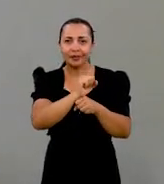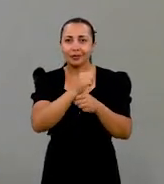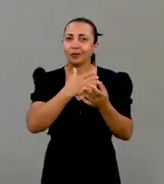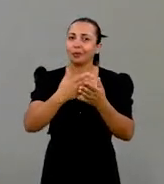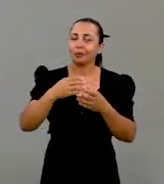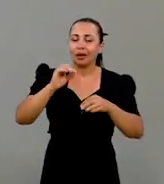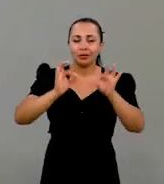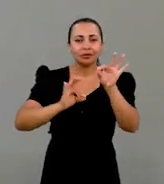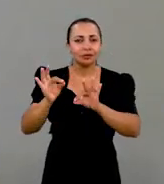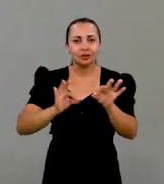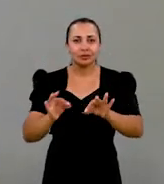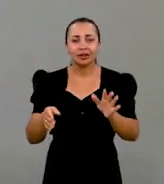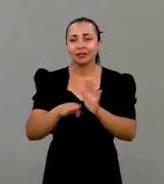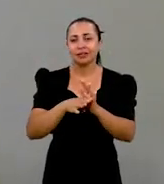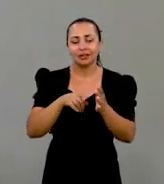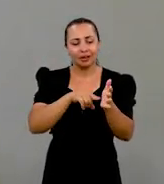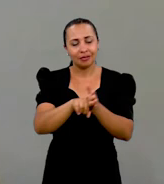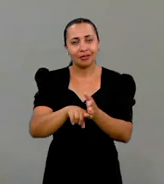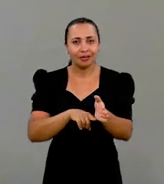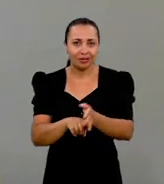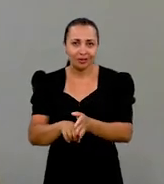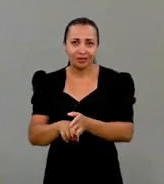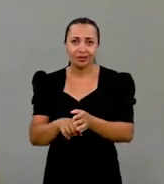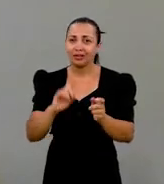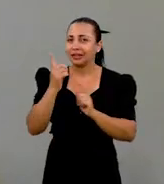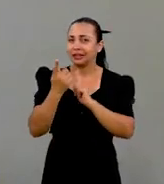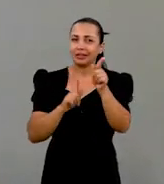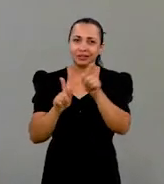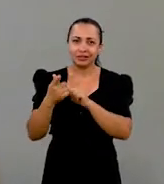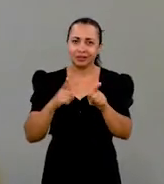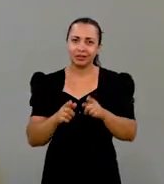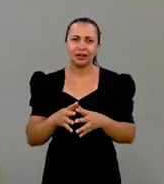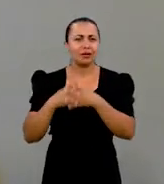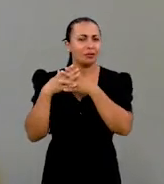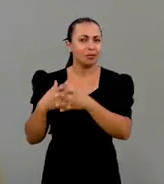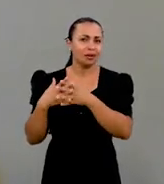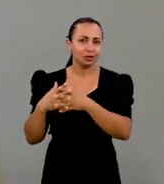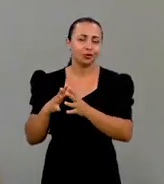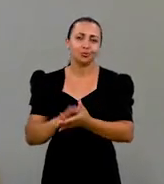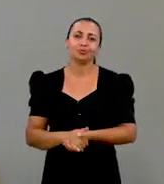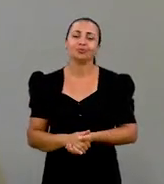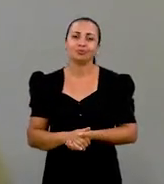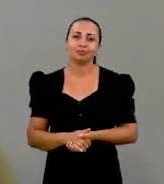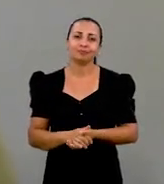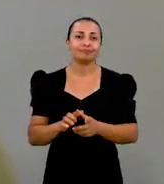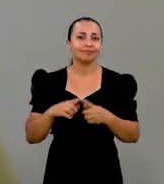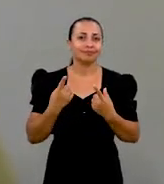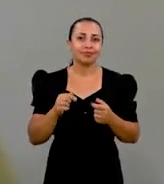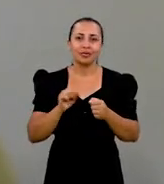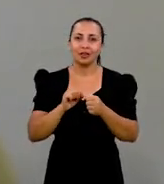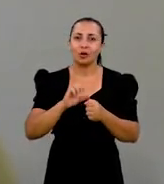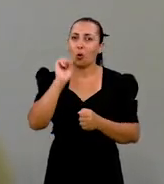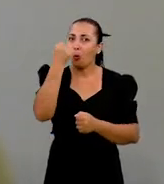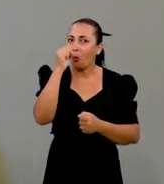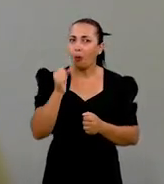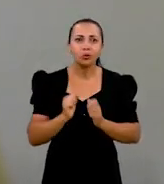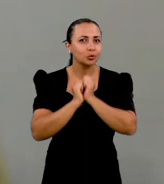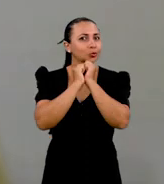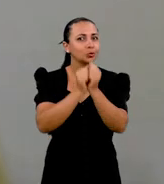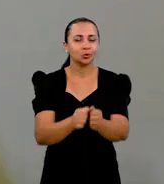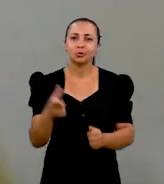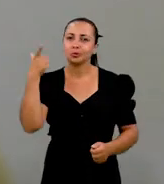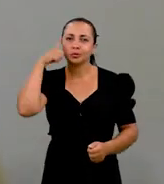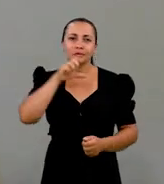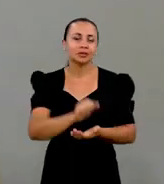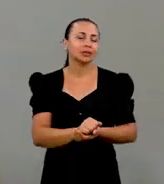assim, do início do preparo até a análise, principalmente de gases. São bem mais complicadinhos. E fazendo oito reações